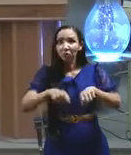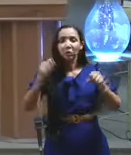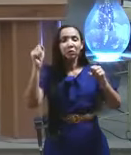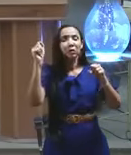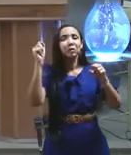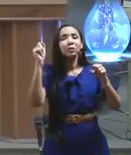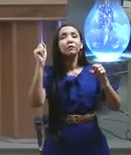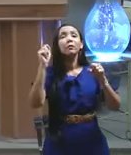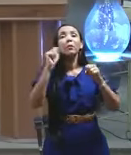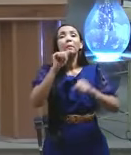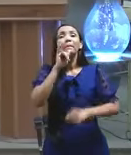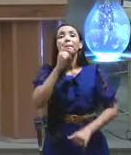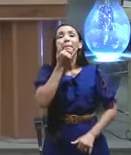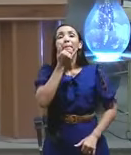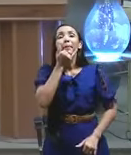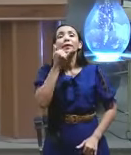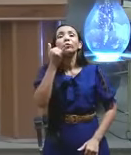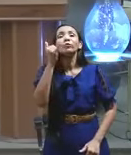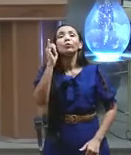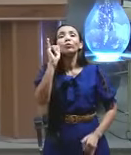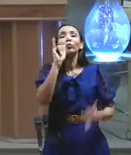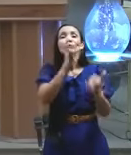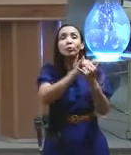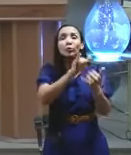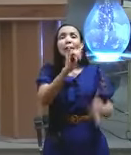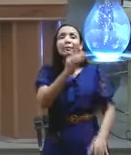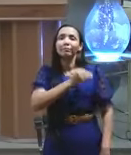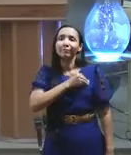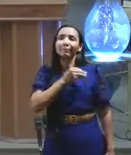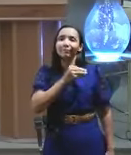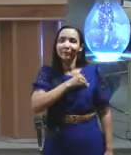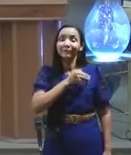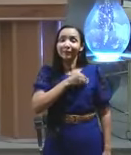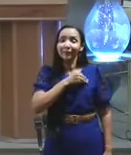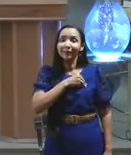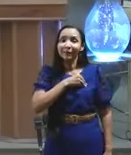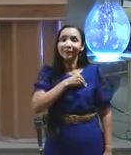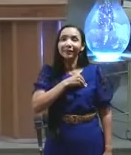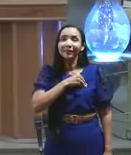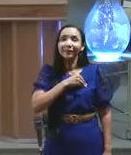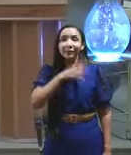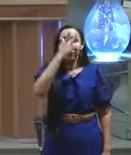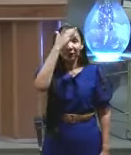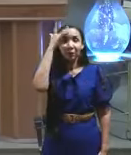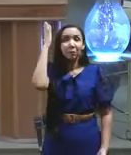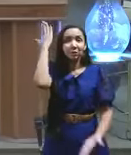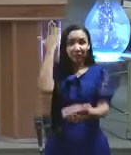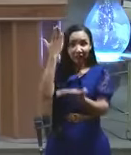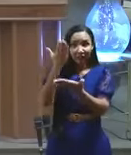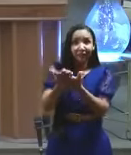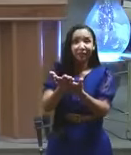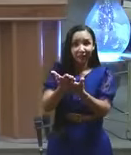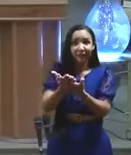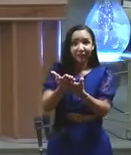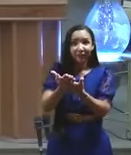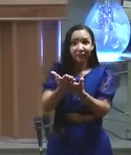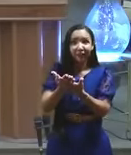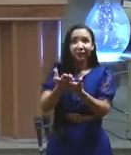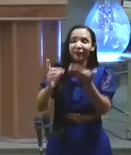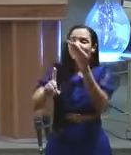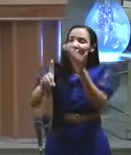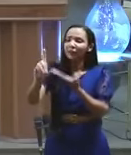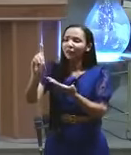a tua casa quem crê em mim João 7,38,39 quem crê em mim como diz as escris do céu interior